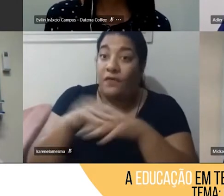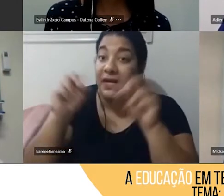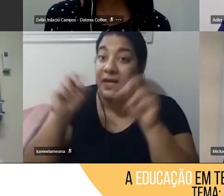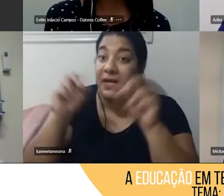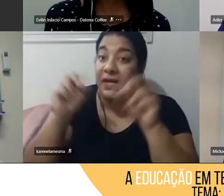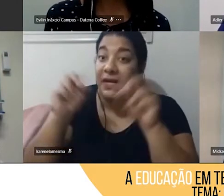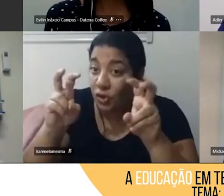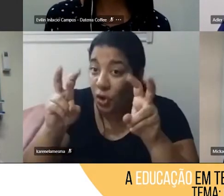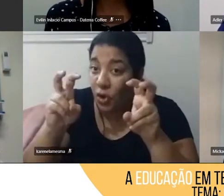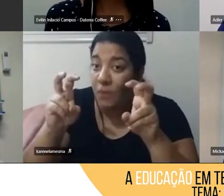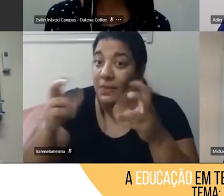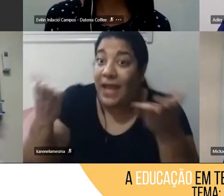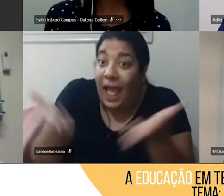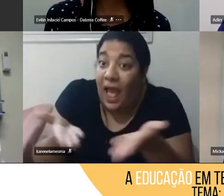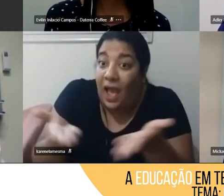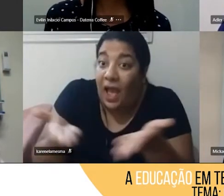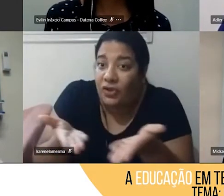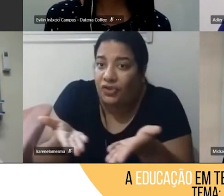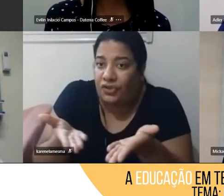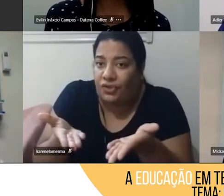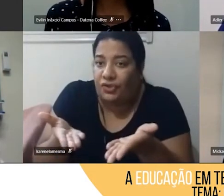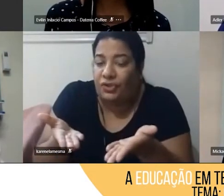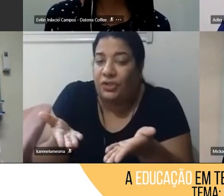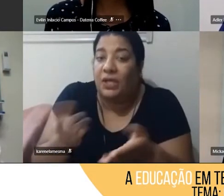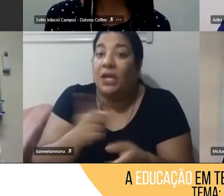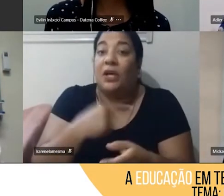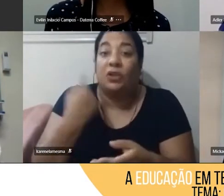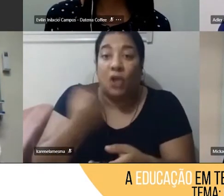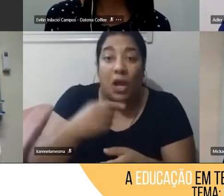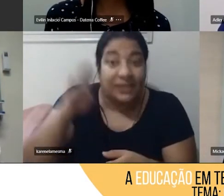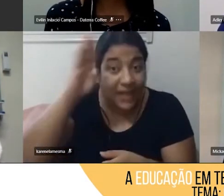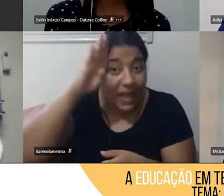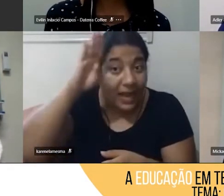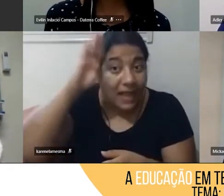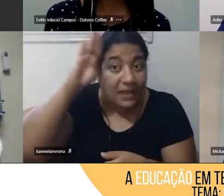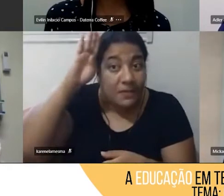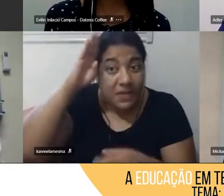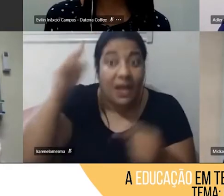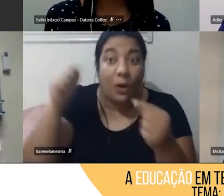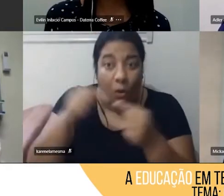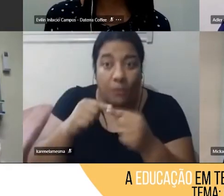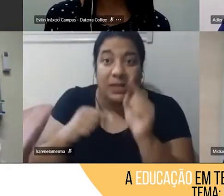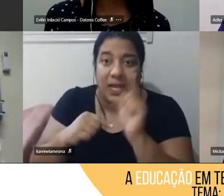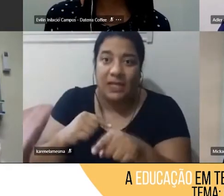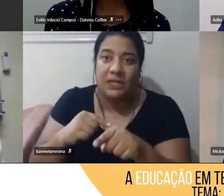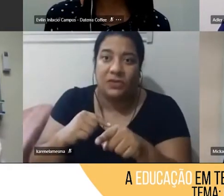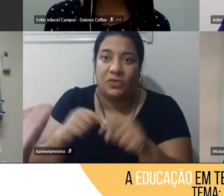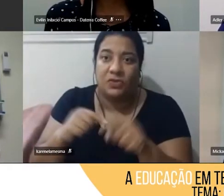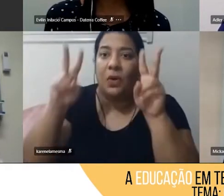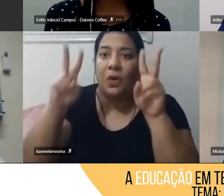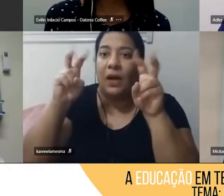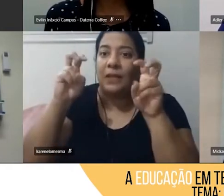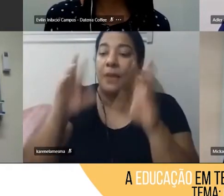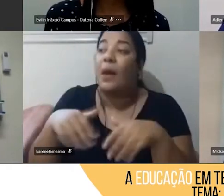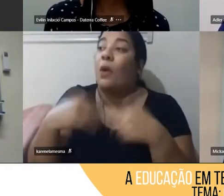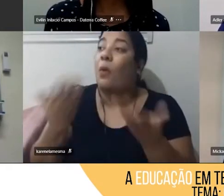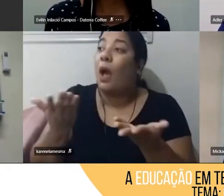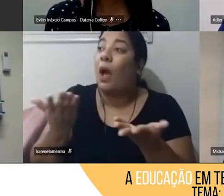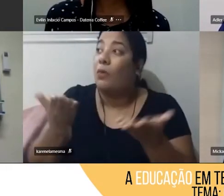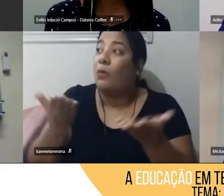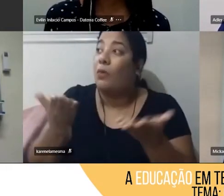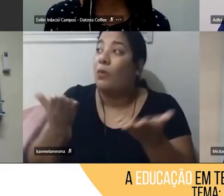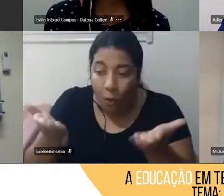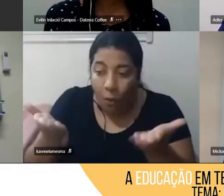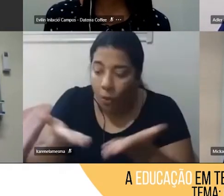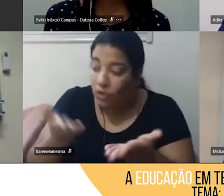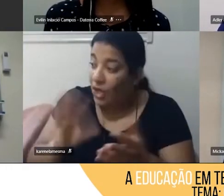vocês, o que tem engajado nossa academia online é trazer assuntos do que está acontecendo, e aí a gente traz os